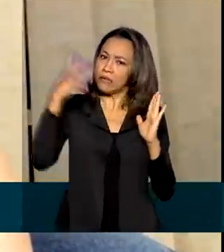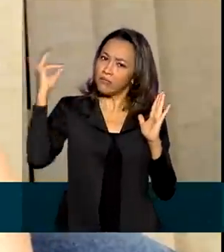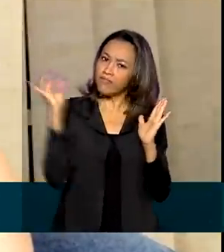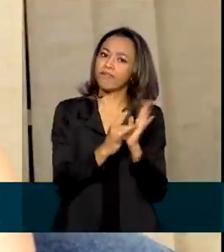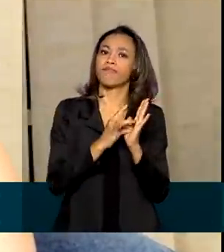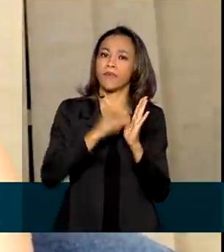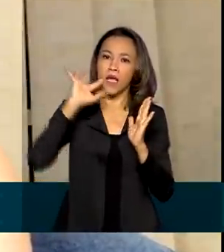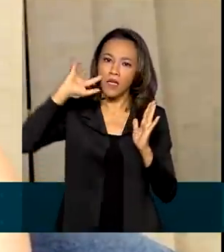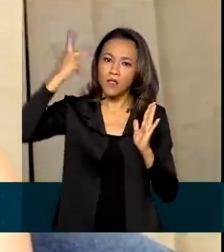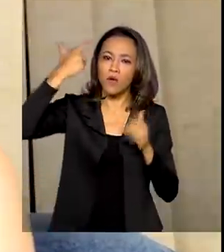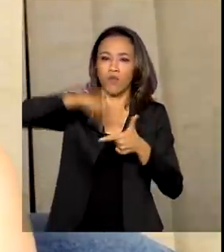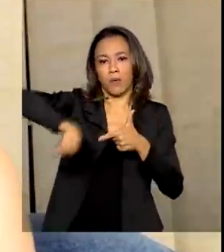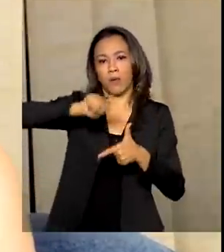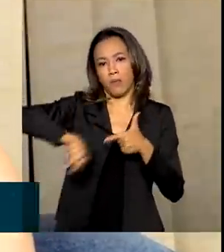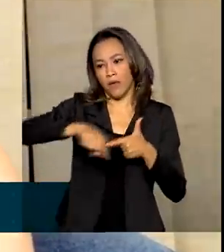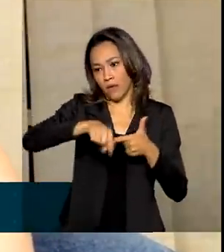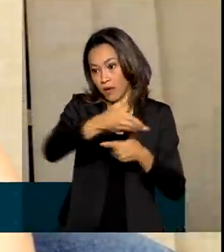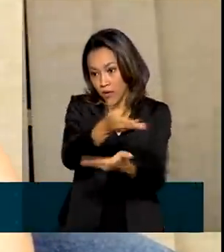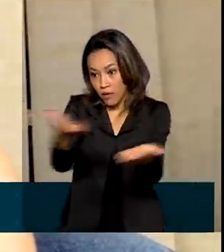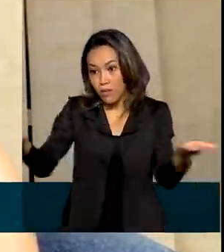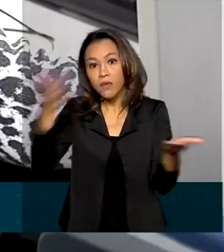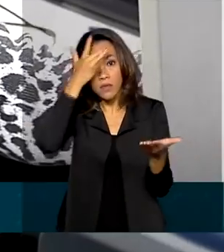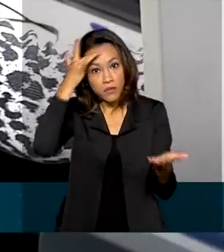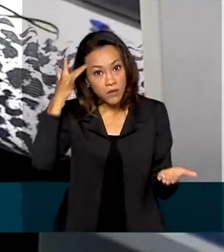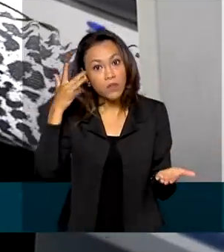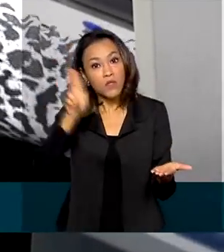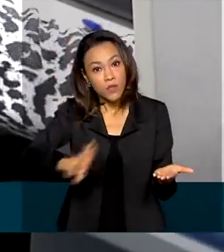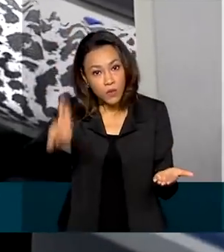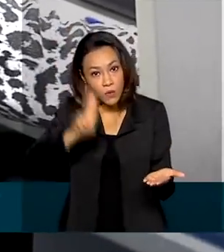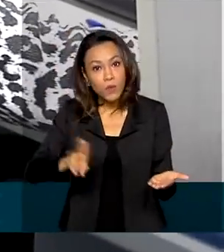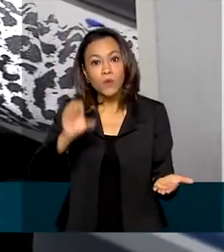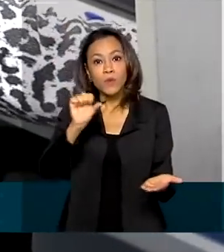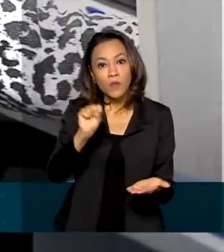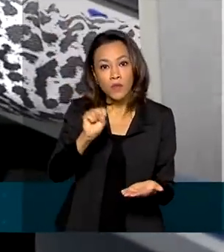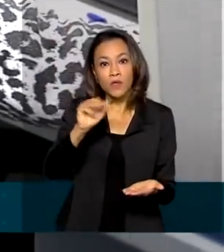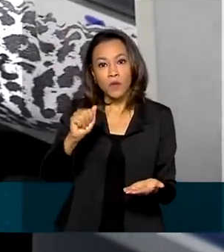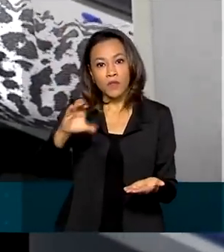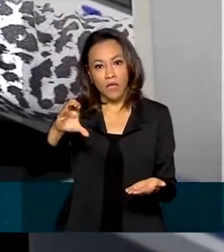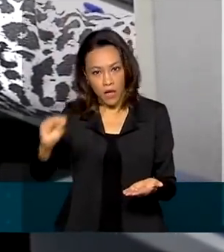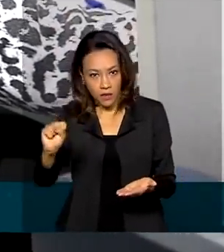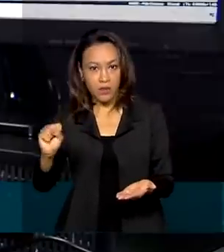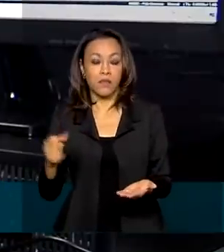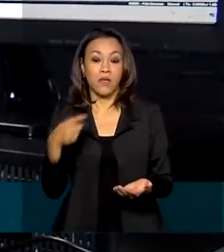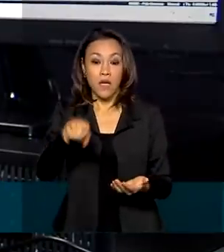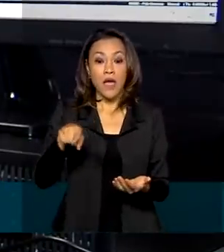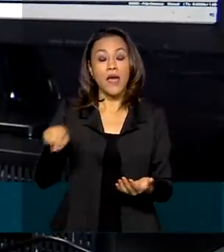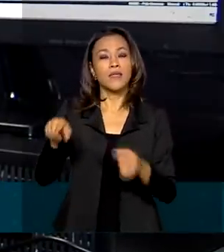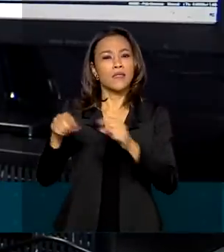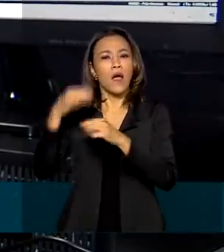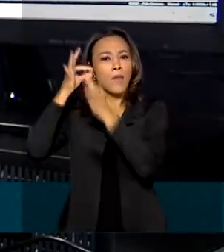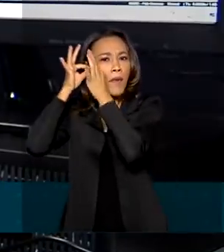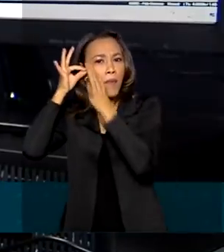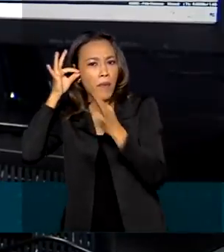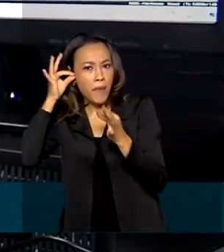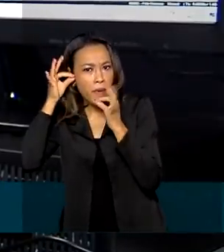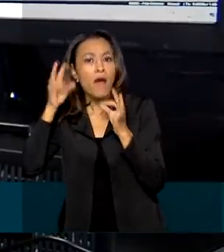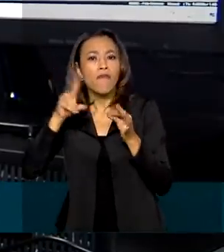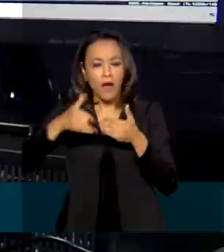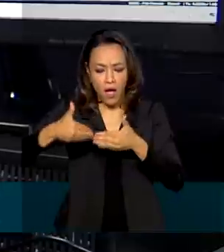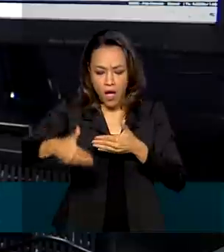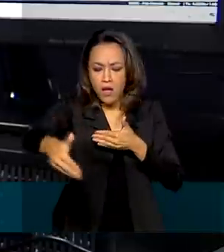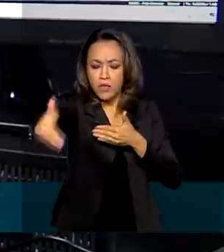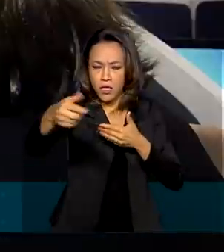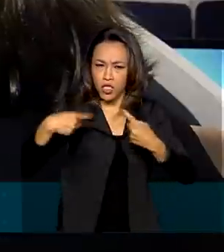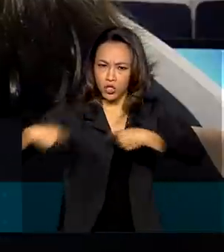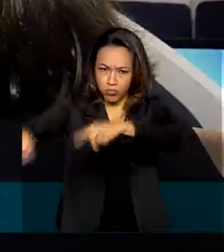resolva o problema dos consumidores brasileiros. A regulamentação do serviço de atendimento ao consumidor será discutida esta semana